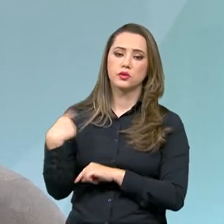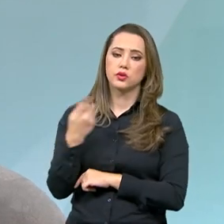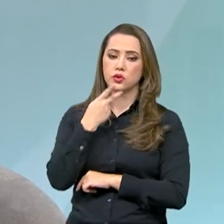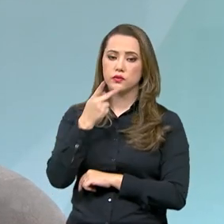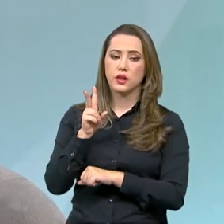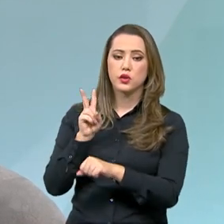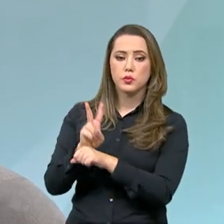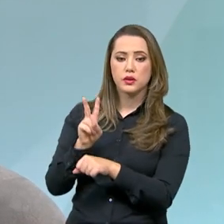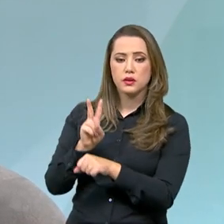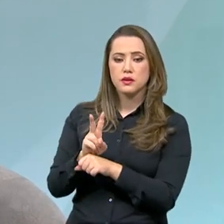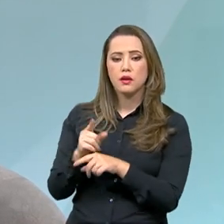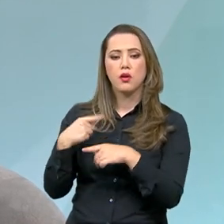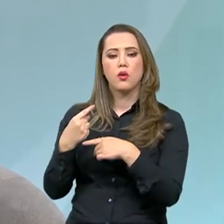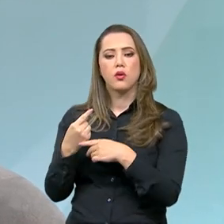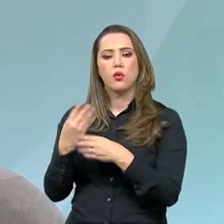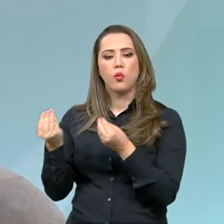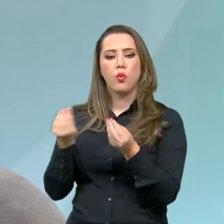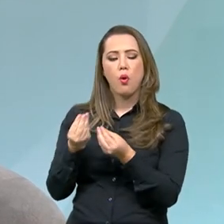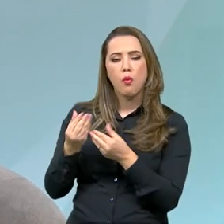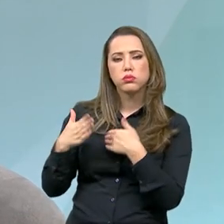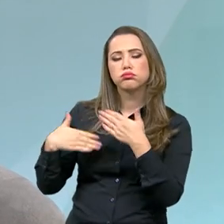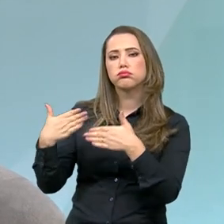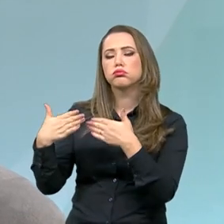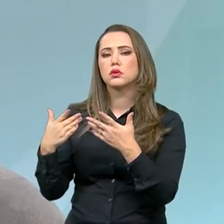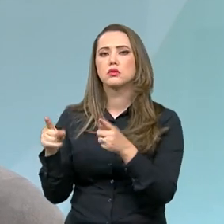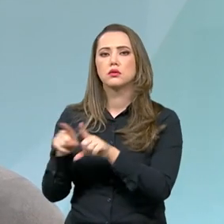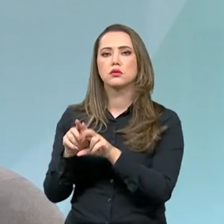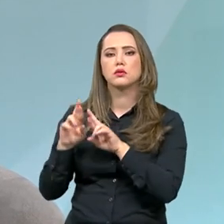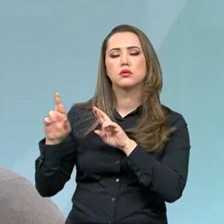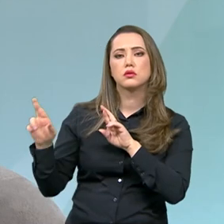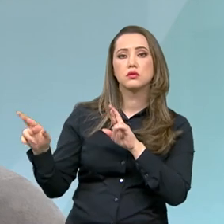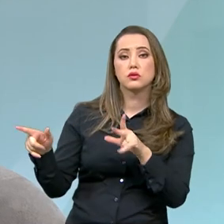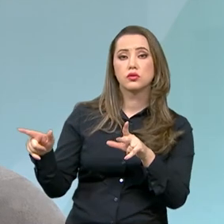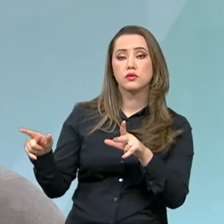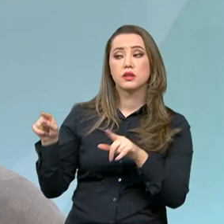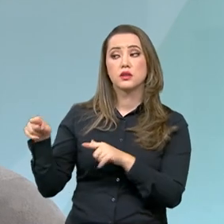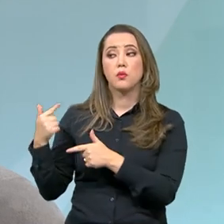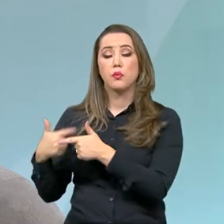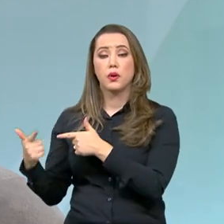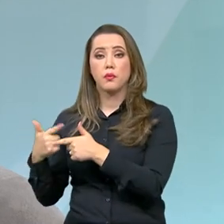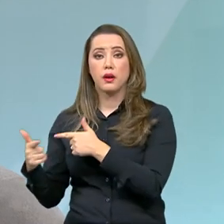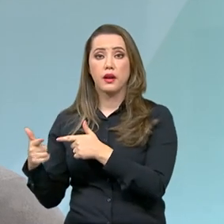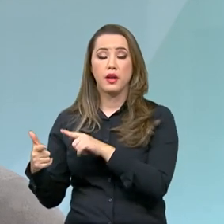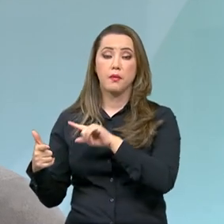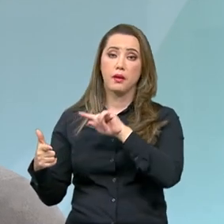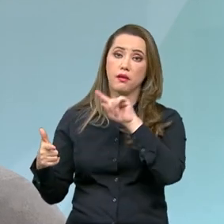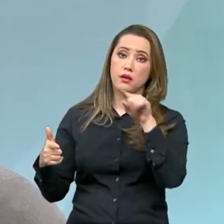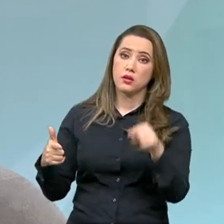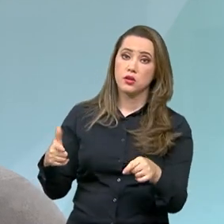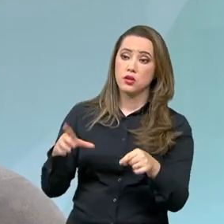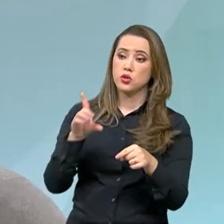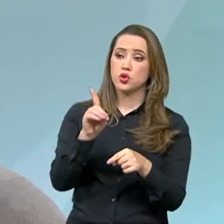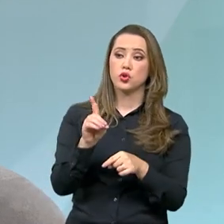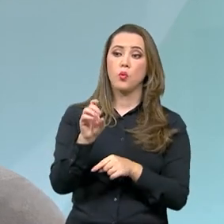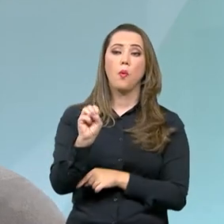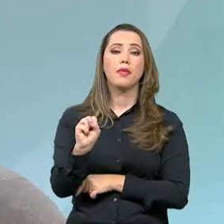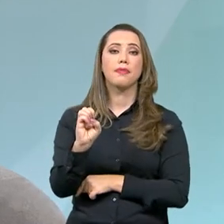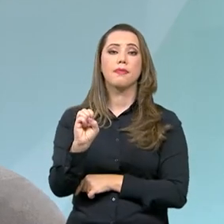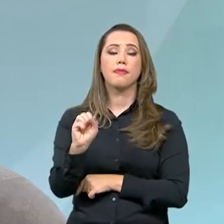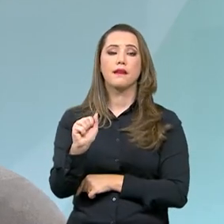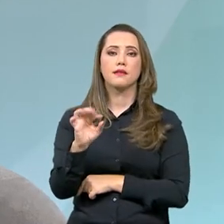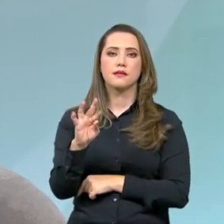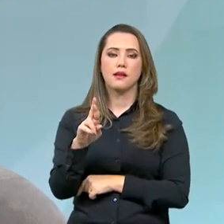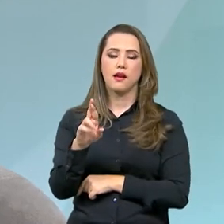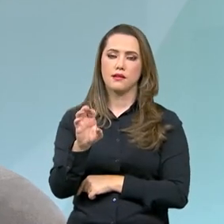autoproteção. Medidas de autoproteção diferenciam o desastre de uma tragédia. Então, as pessoas saberem como se comportar